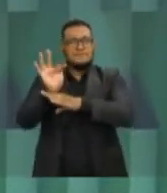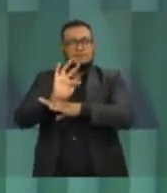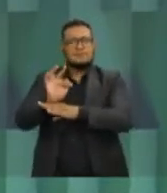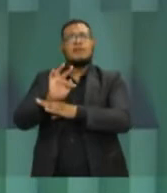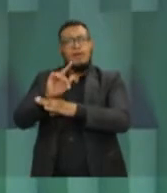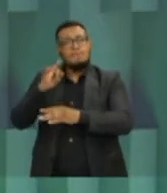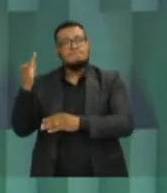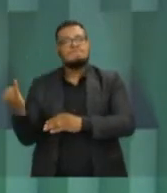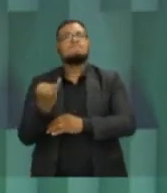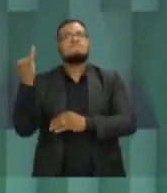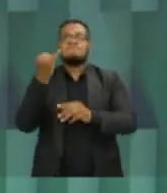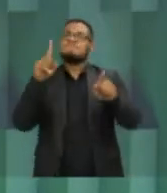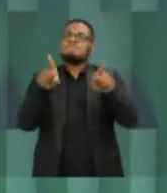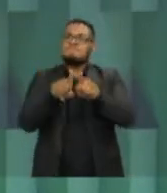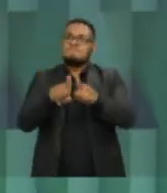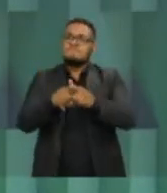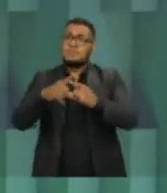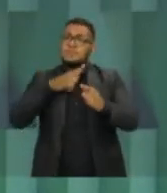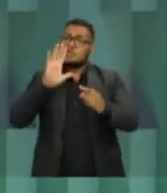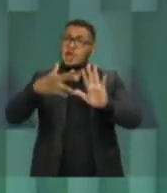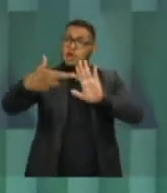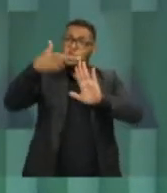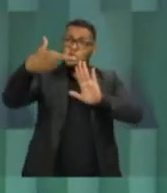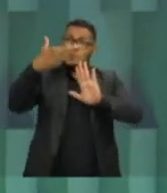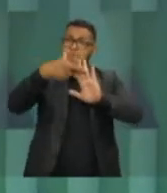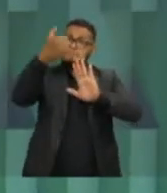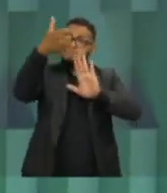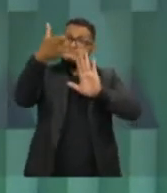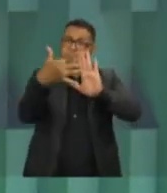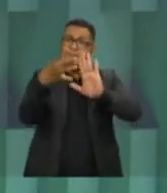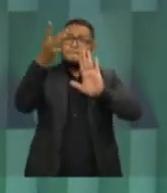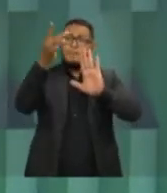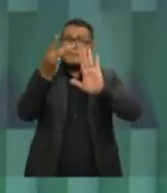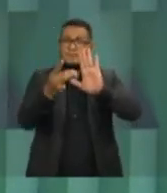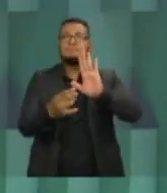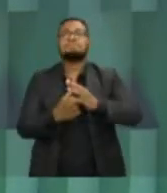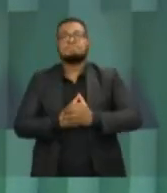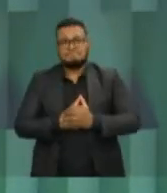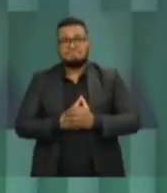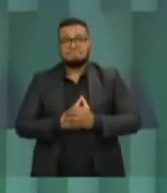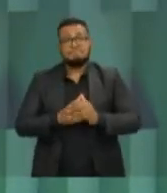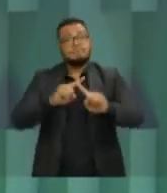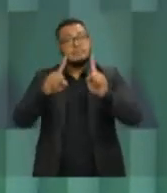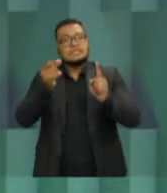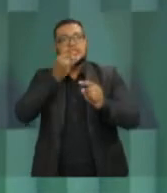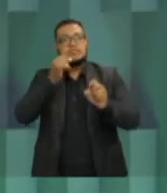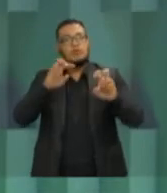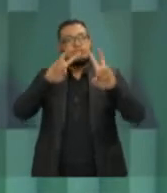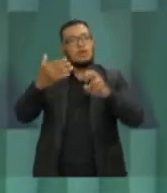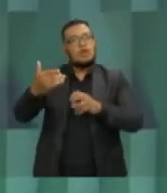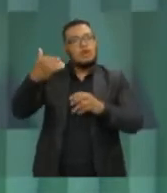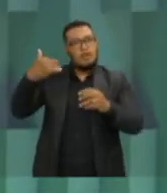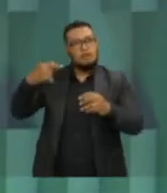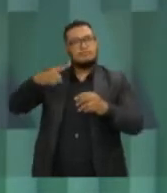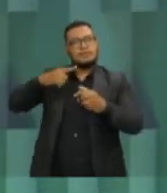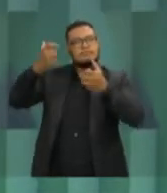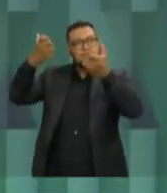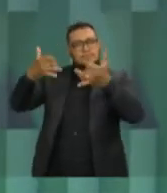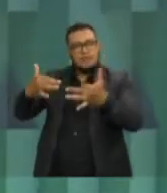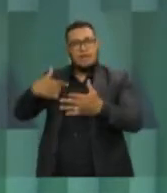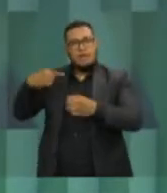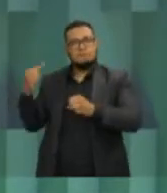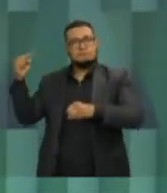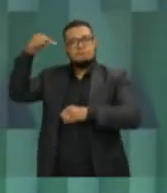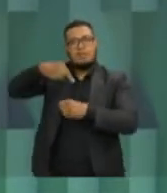importante para mim porque ela regulamenta as normas, ela é uma lei importante. Mas queria aqui reafirmar, na questão das fake news, que não é o tema principal desse